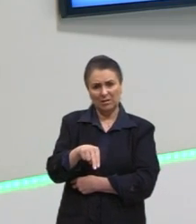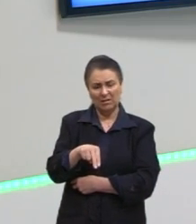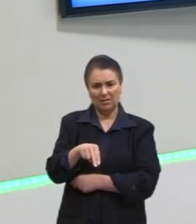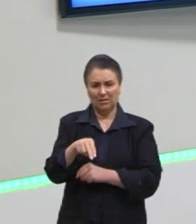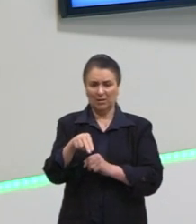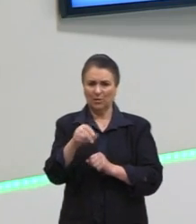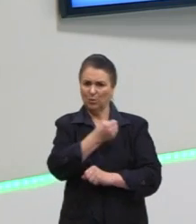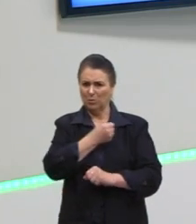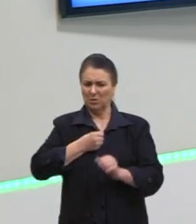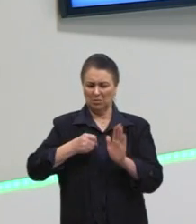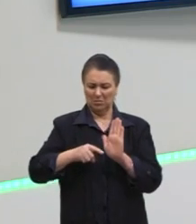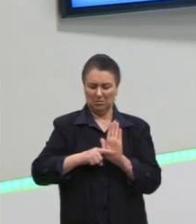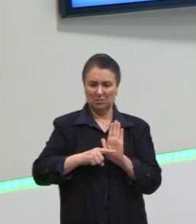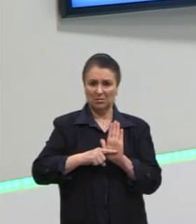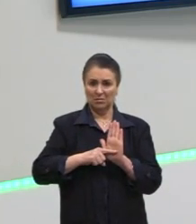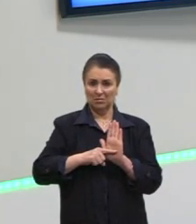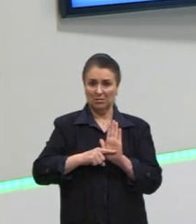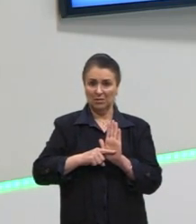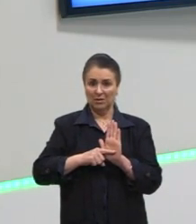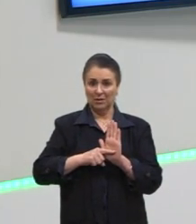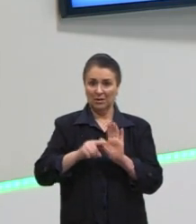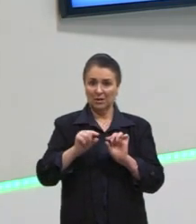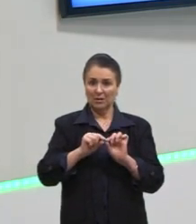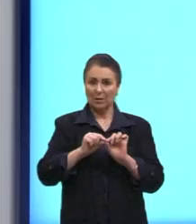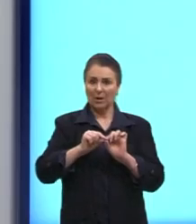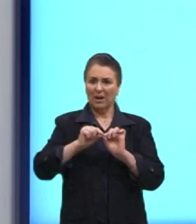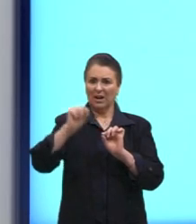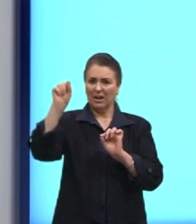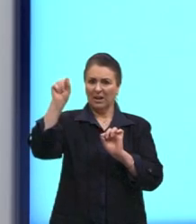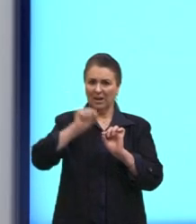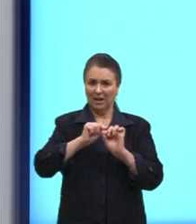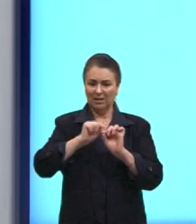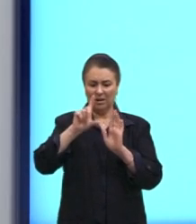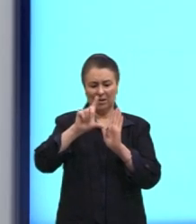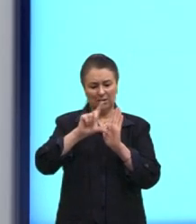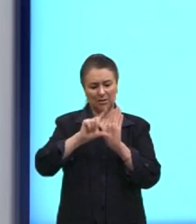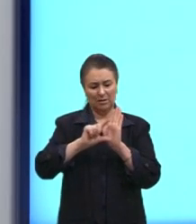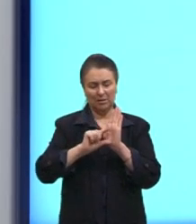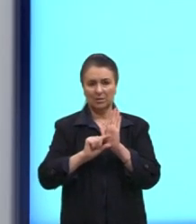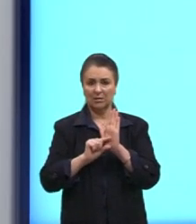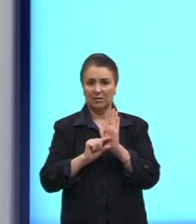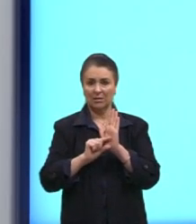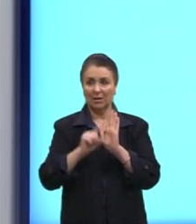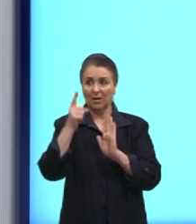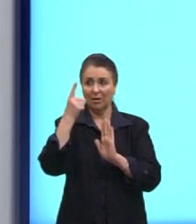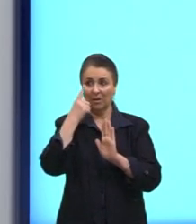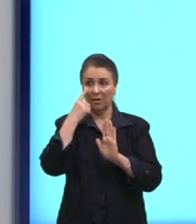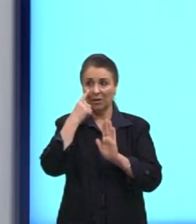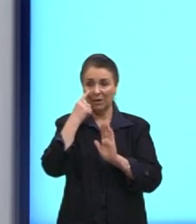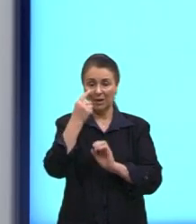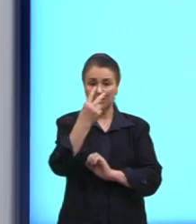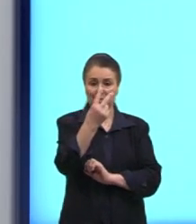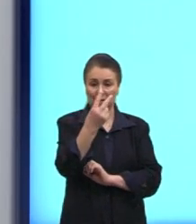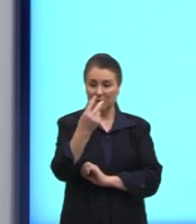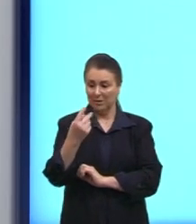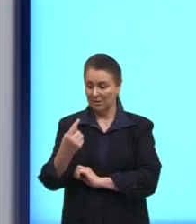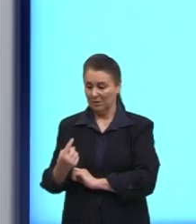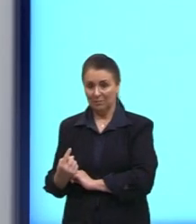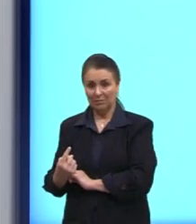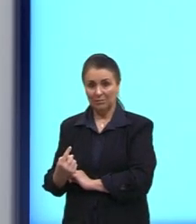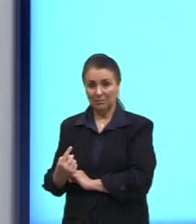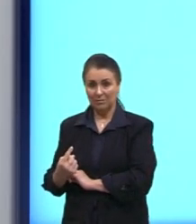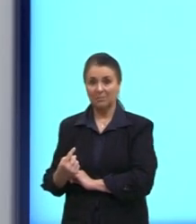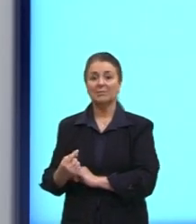determina que a nossa reta é decrescente. e se eu observar aqui o segmento que eu fiz da câmera 2 até a câmera 1, tá?